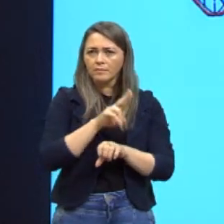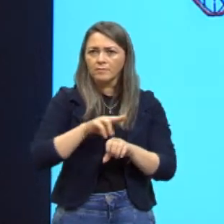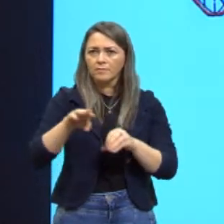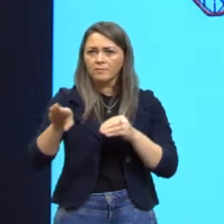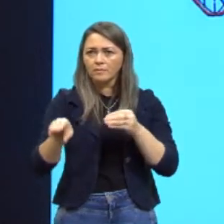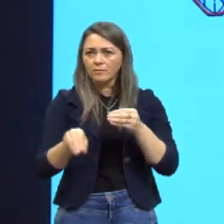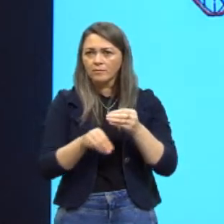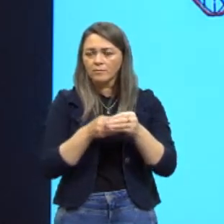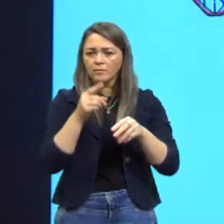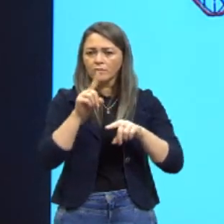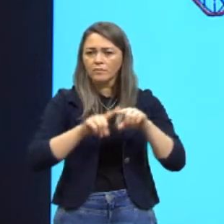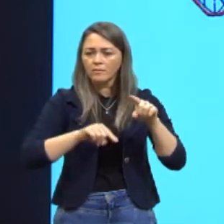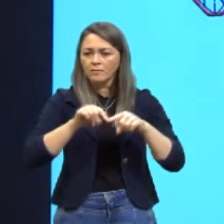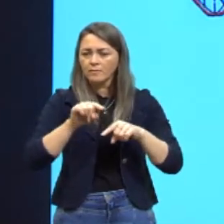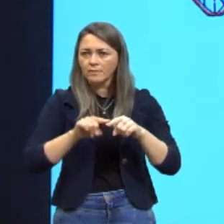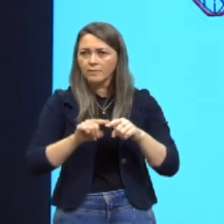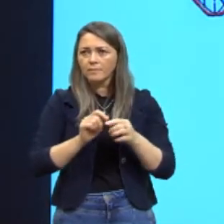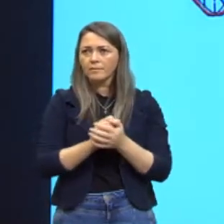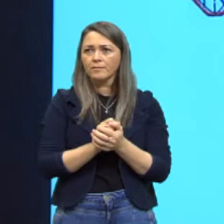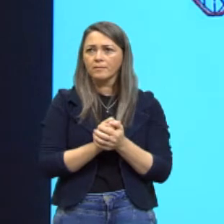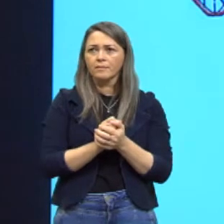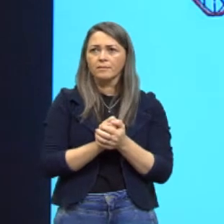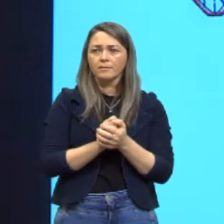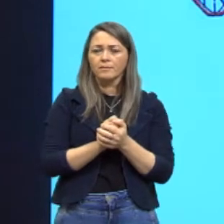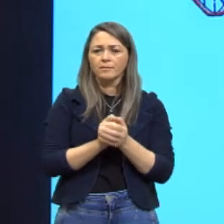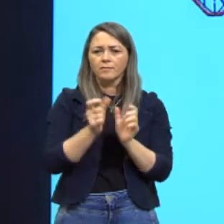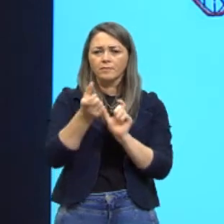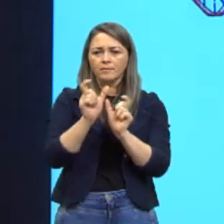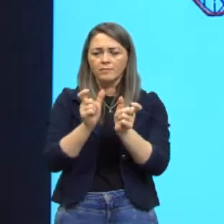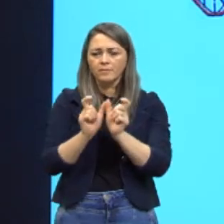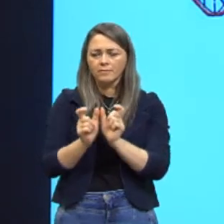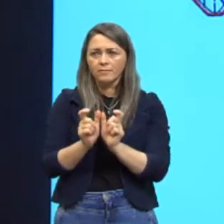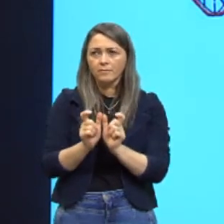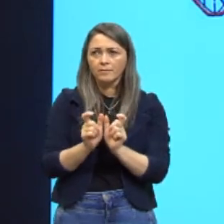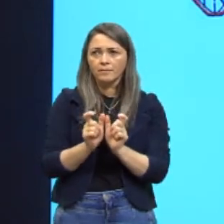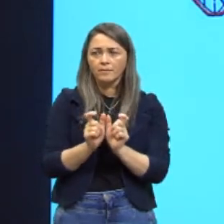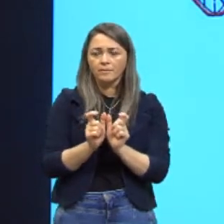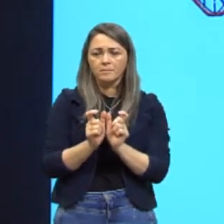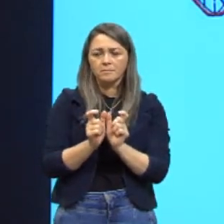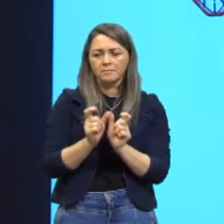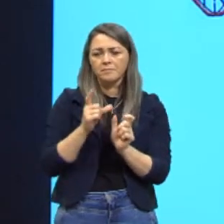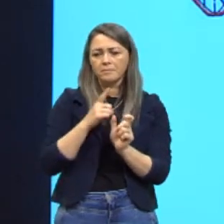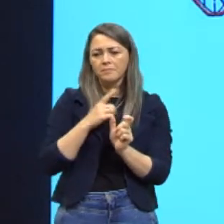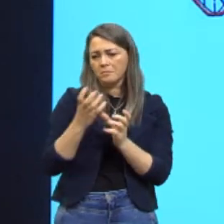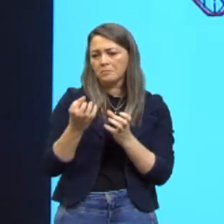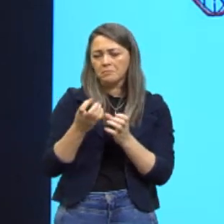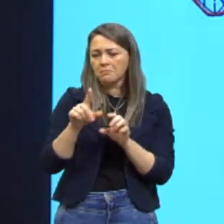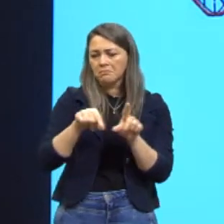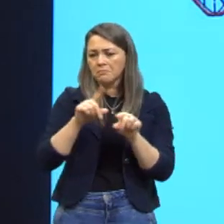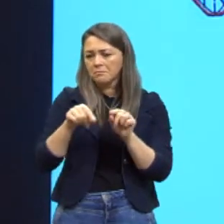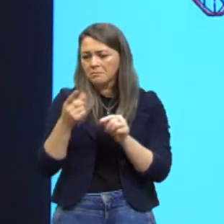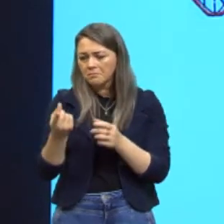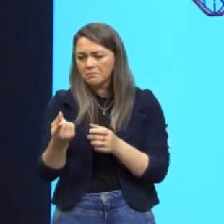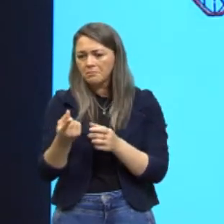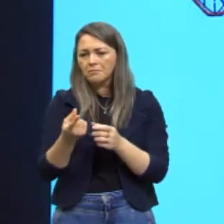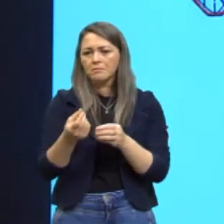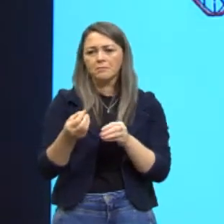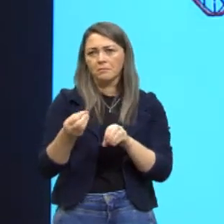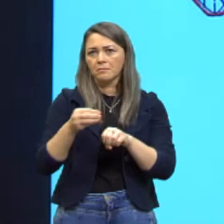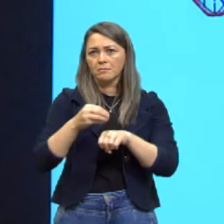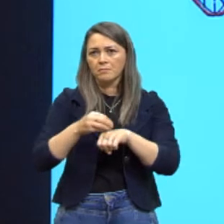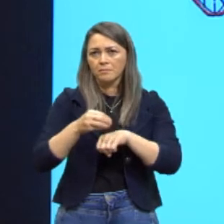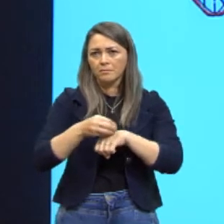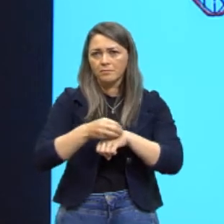outro material. Então, nós temos um organismo de interesse, né? Um organismo qualquer, digamos aqui uma planta de soja.